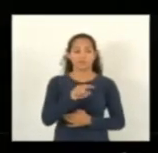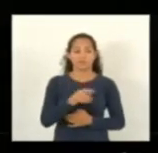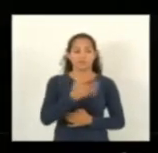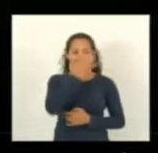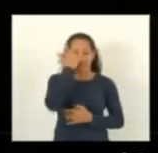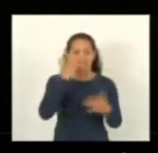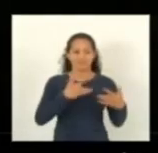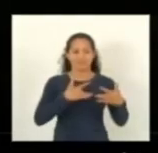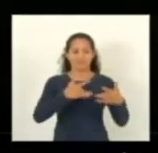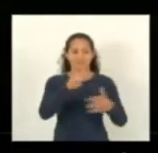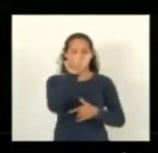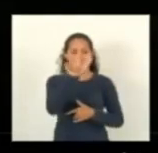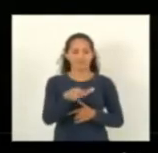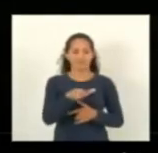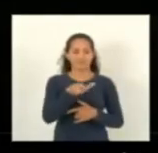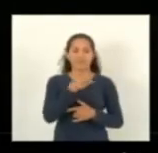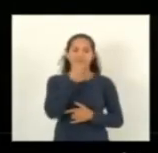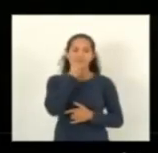antiga da Afec,